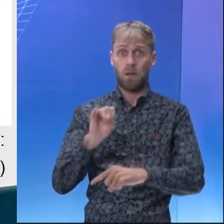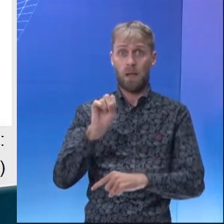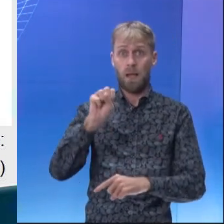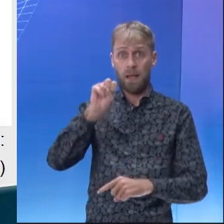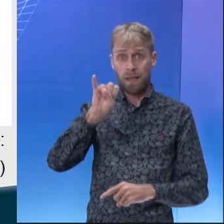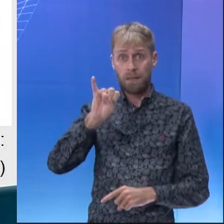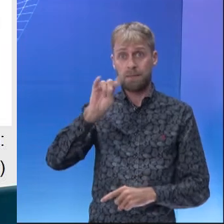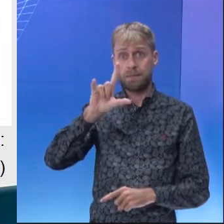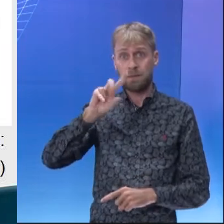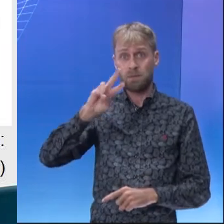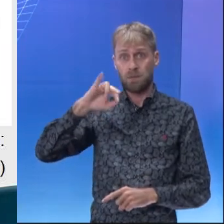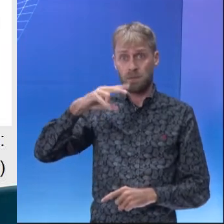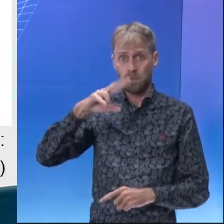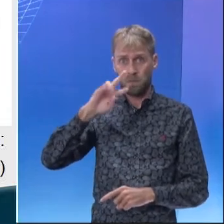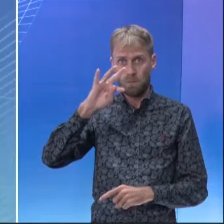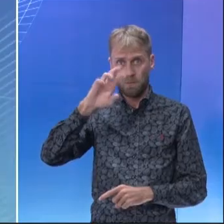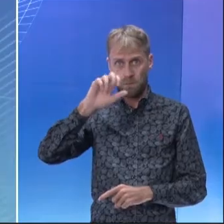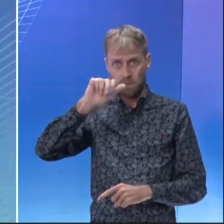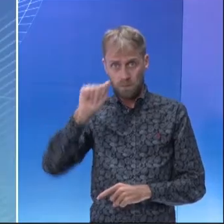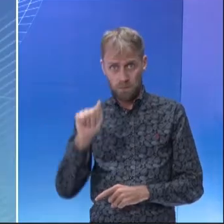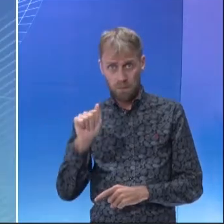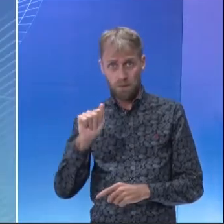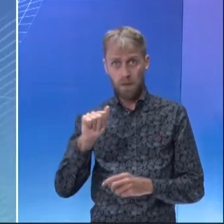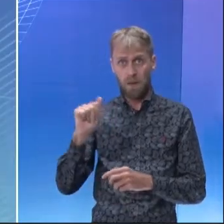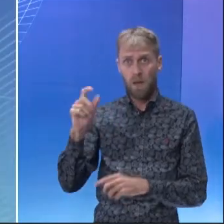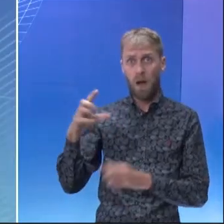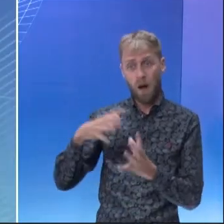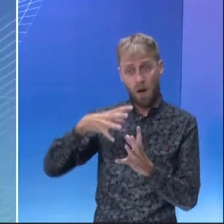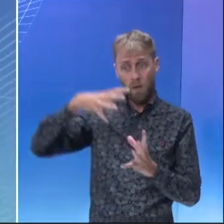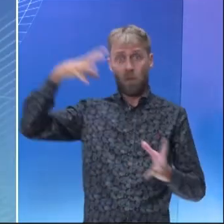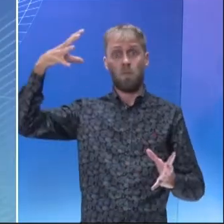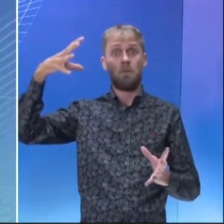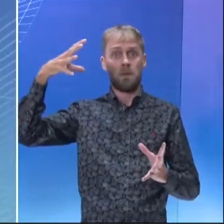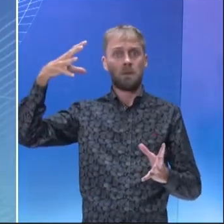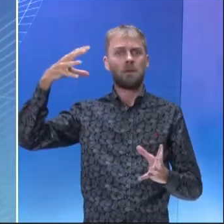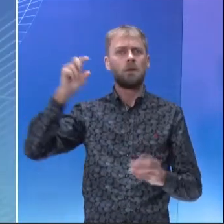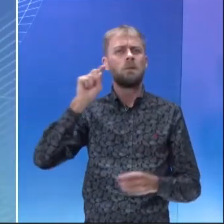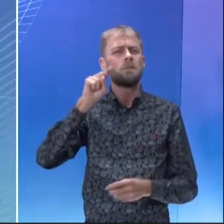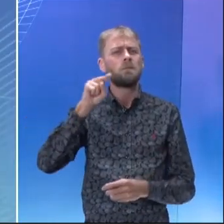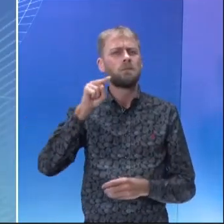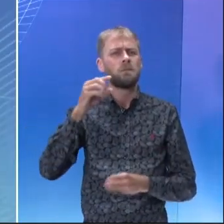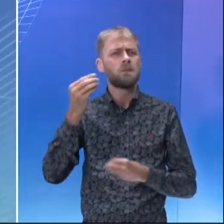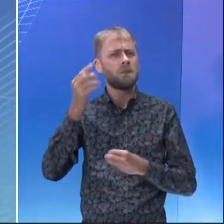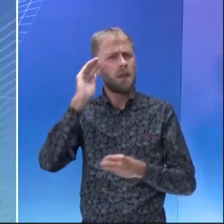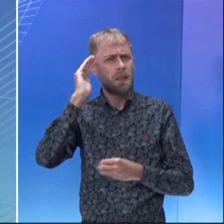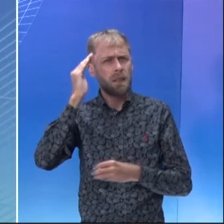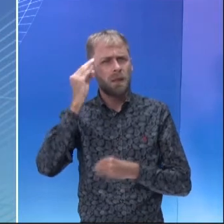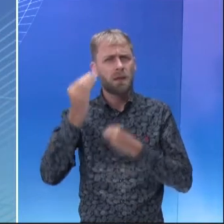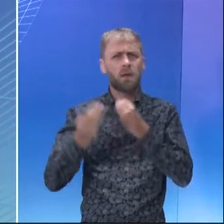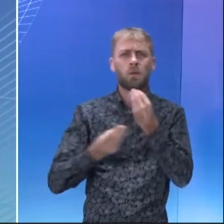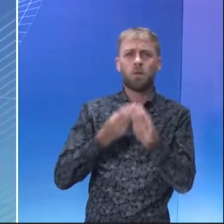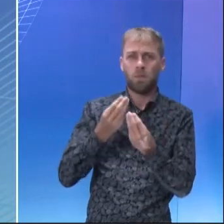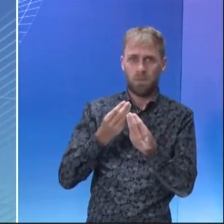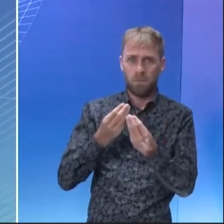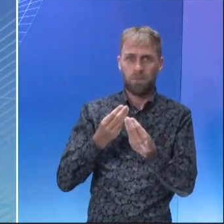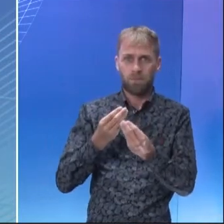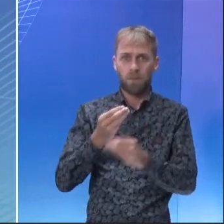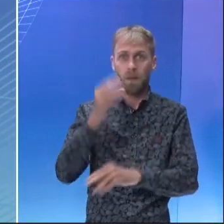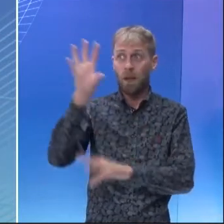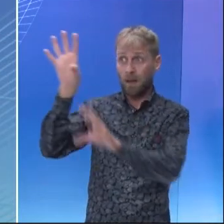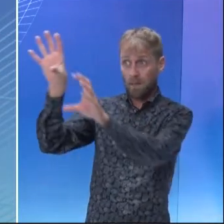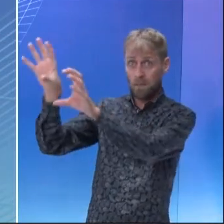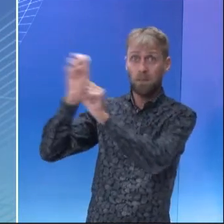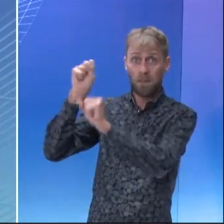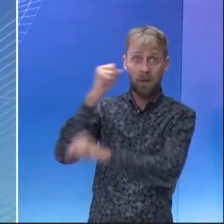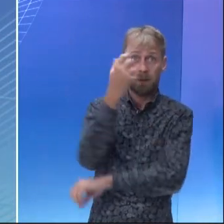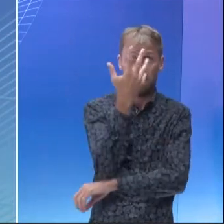alta. Então eu pergunto para vocês, extrativismo vegetal, vocês devem compreender com mais facilidade, que